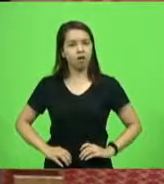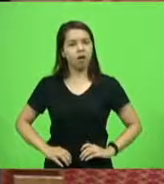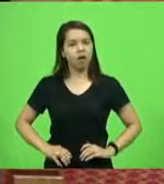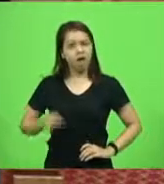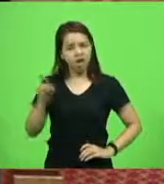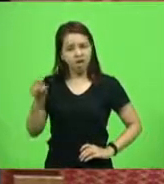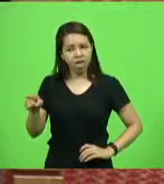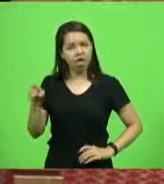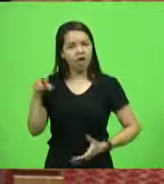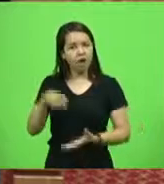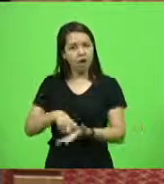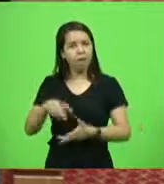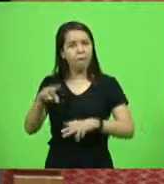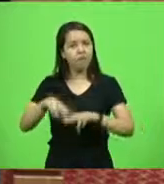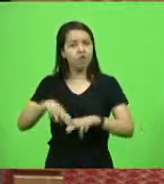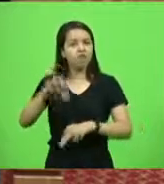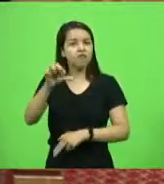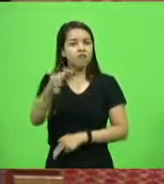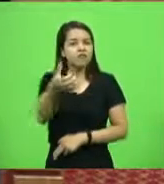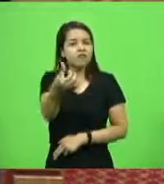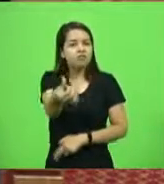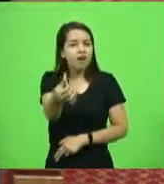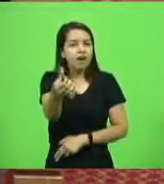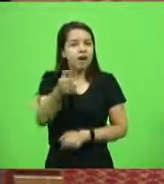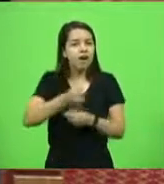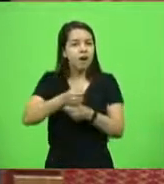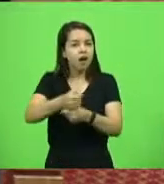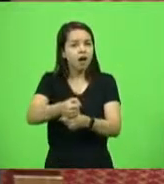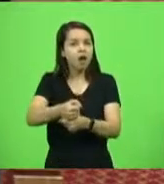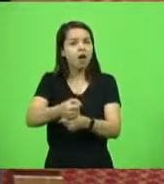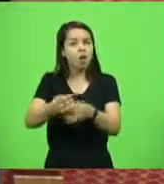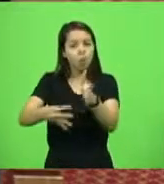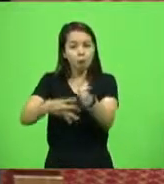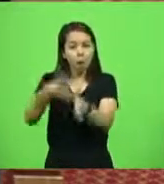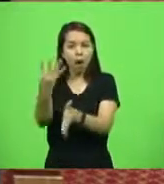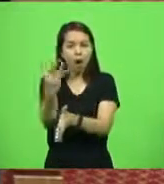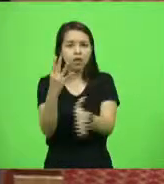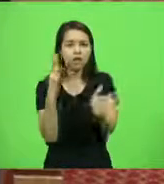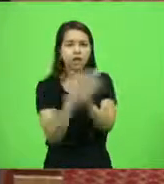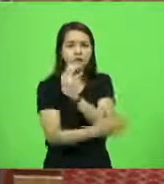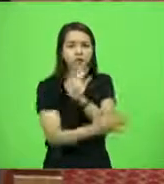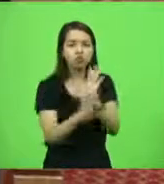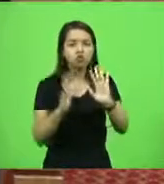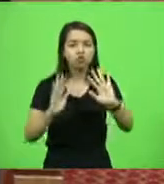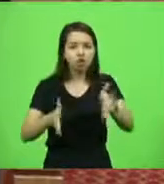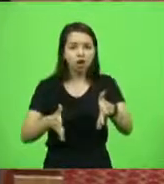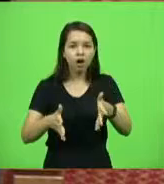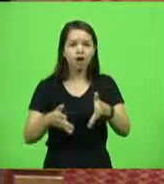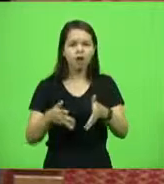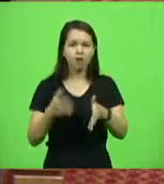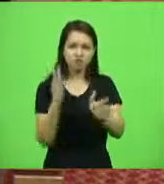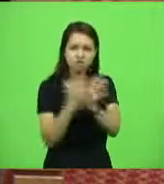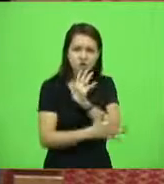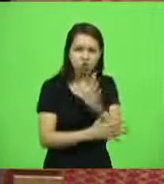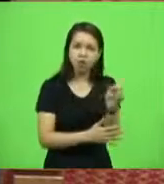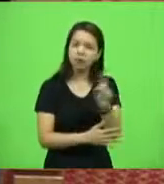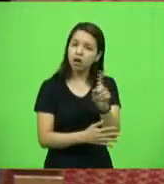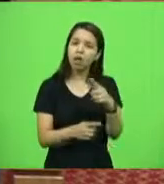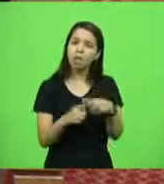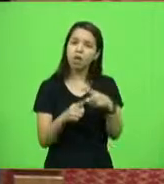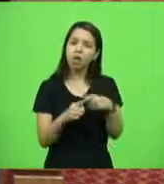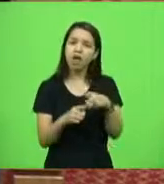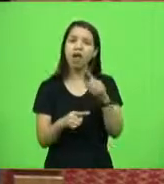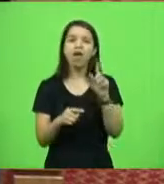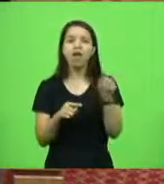anos e é a quarta fuga dele, mas não é fuga, porque um dia ele recebeu licença para